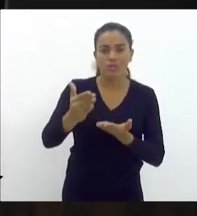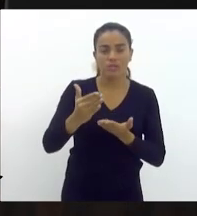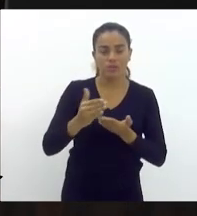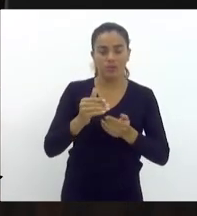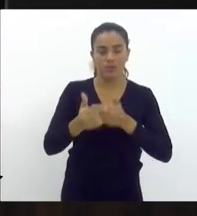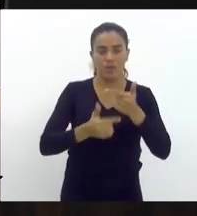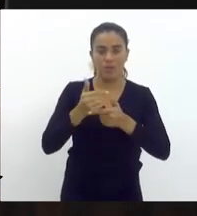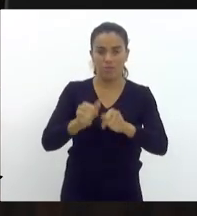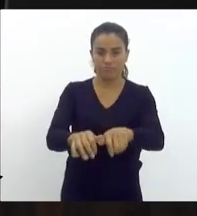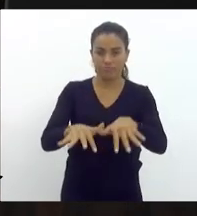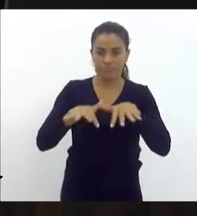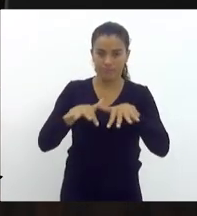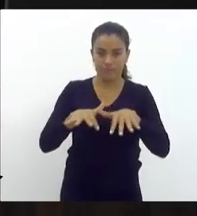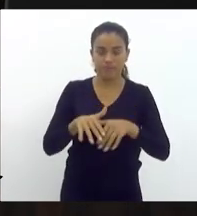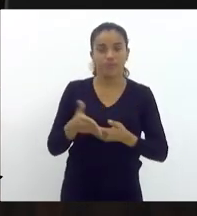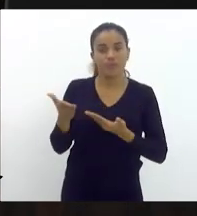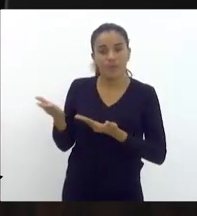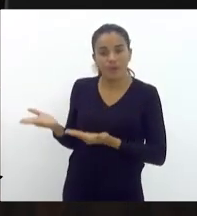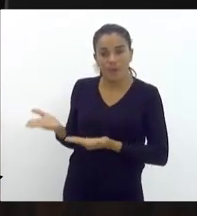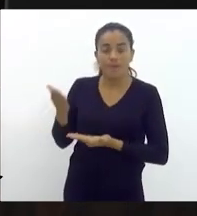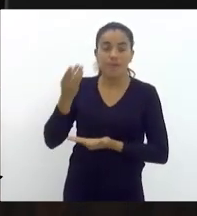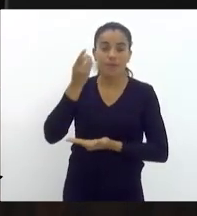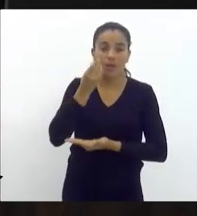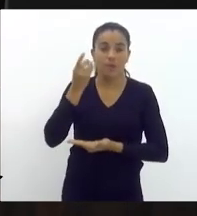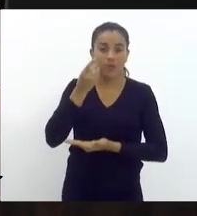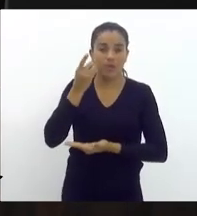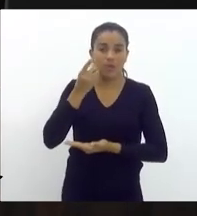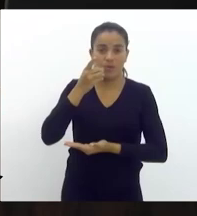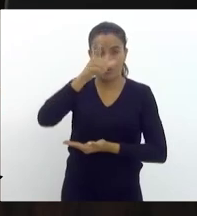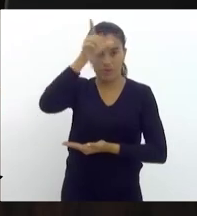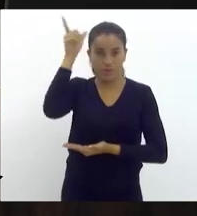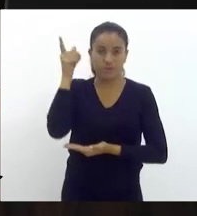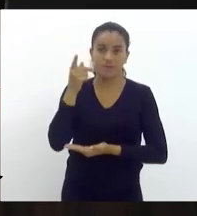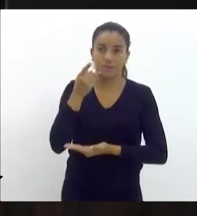Com a palavra o nobre deputado Luiz Paulo Corrêa da Rocha.